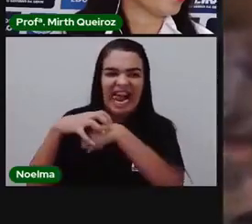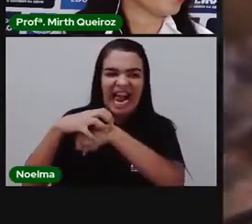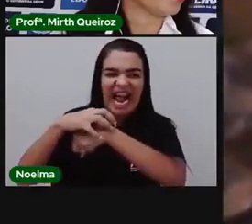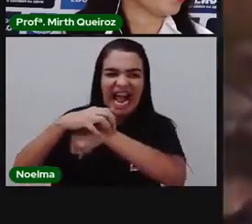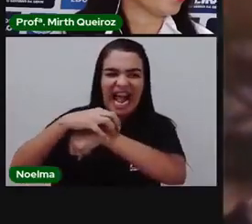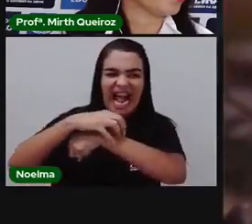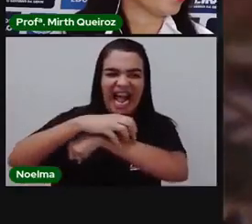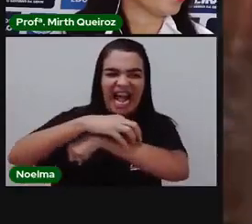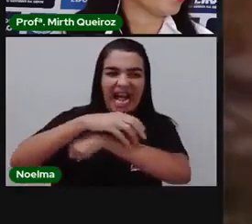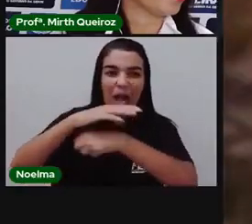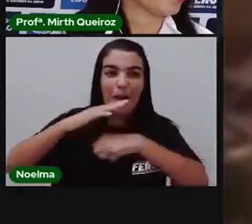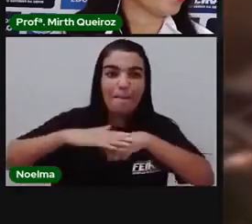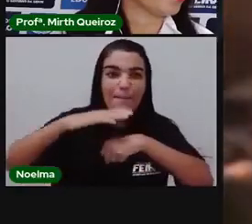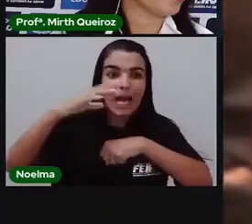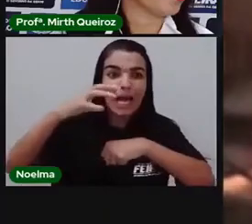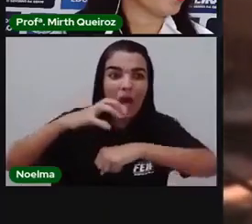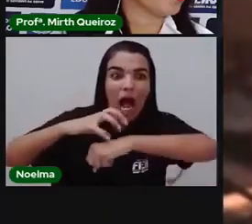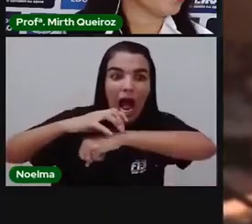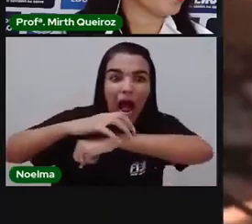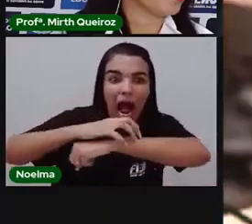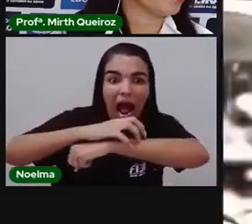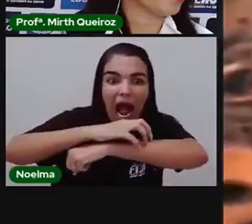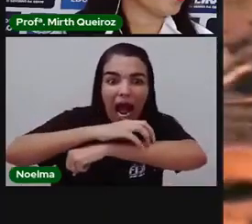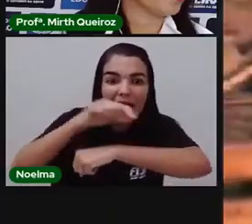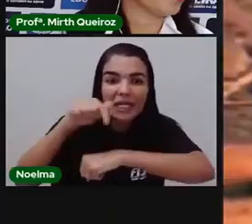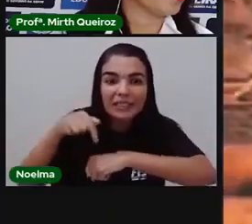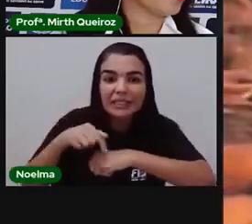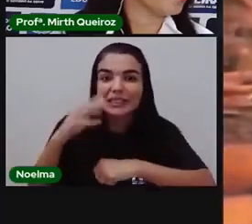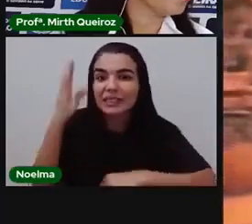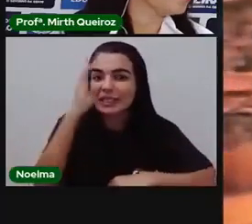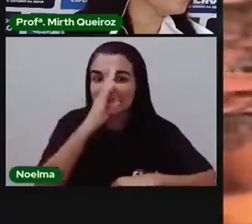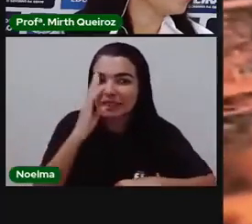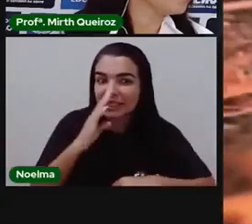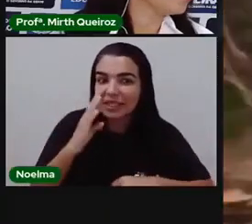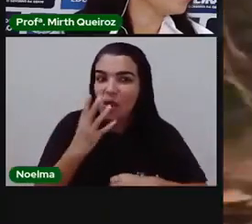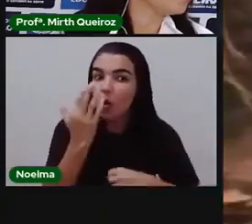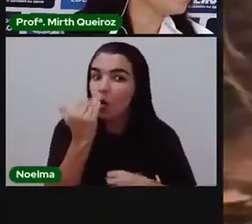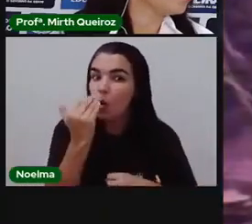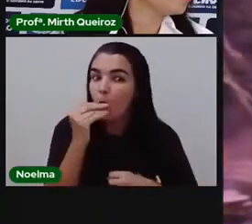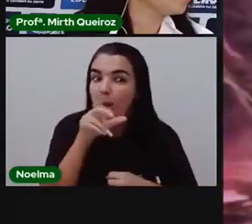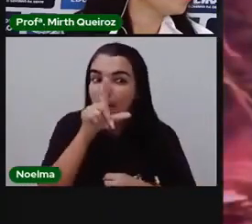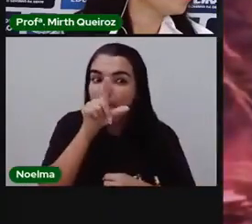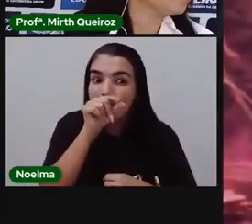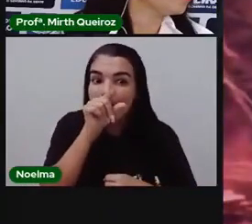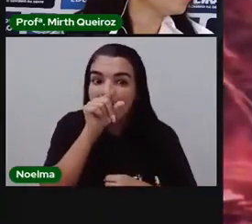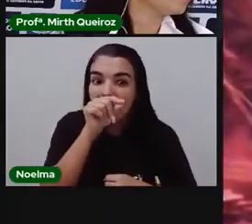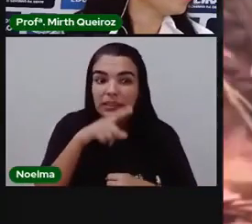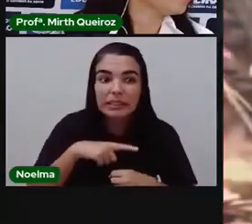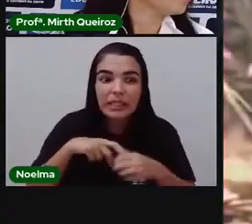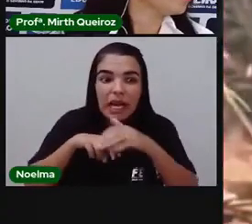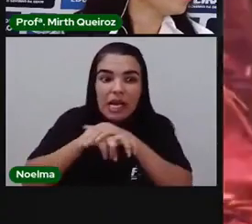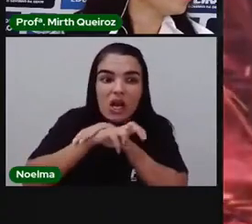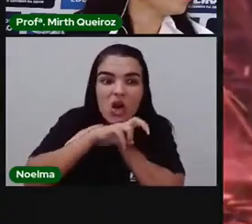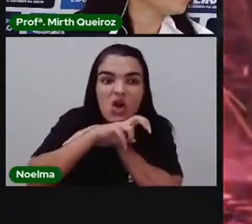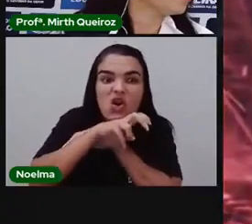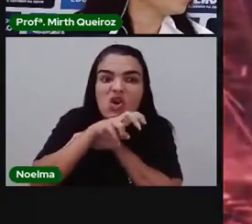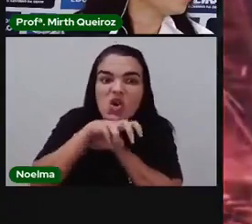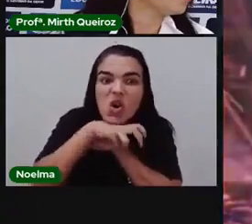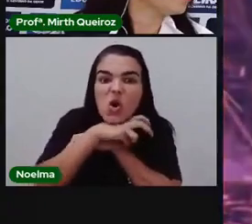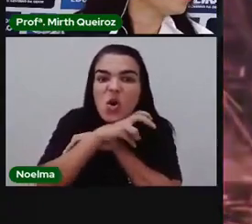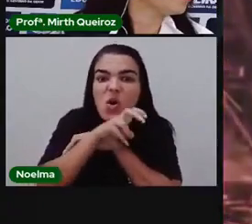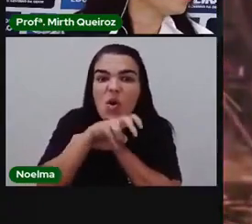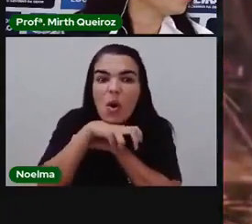considerada o maior aracnídeo do mundo, sendo capaz de comer um pássaro inteiro. A sucuri verde divide com a piton